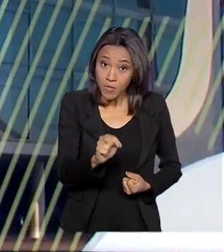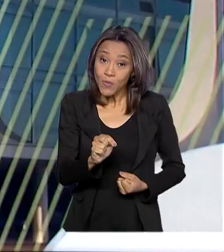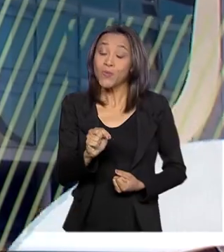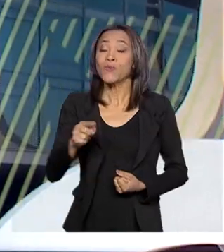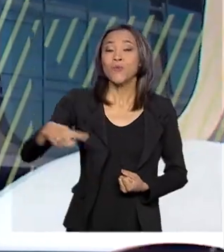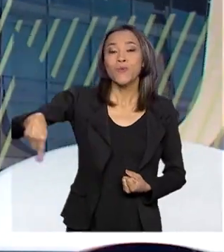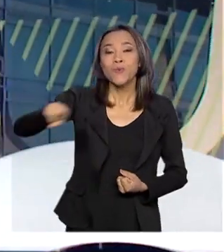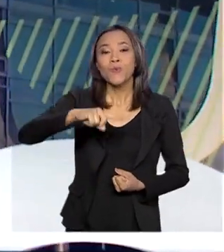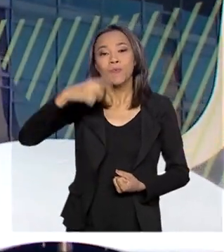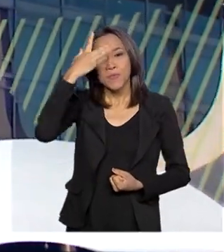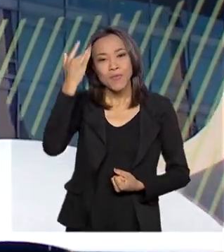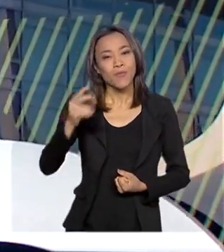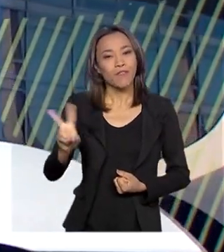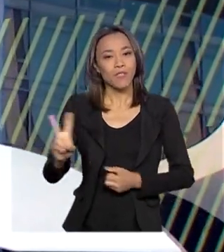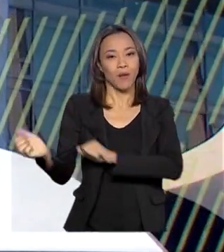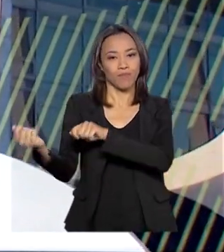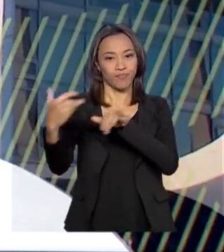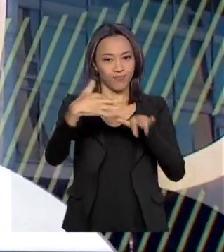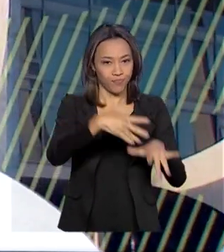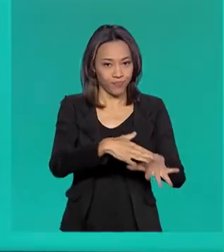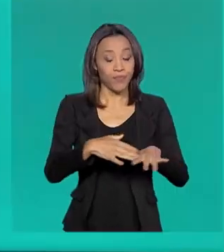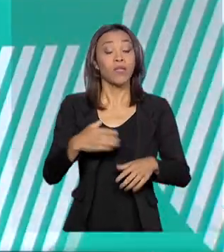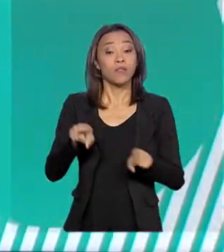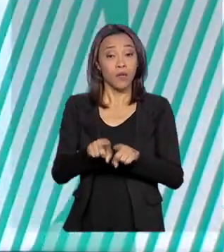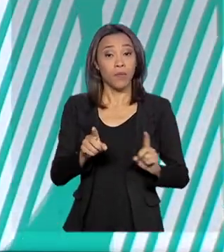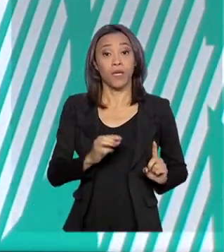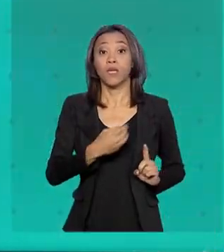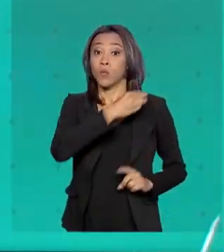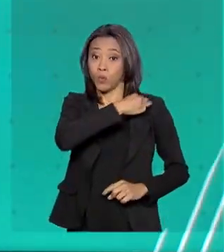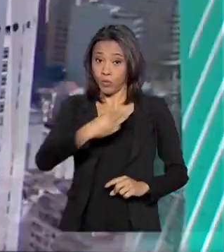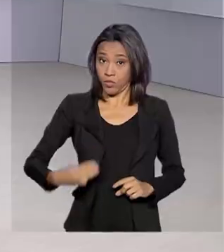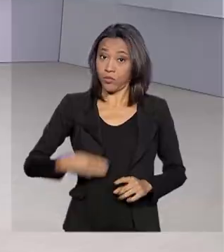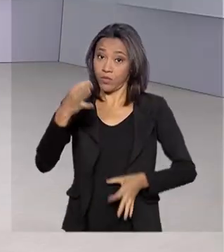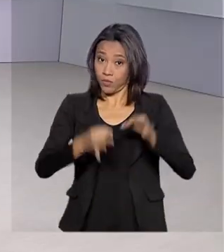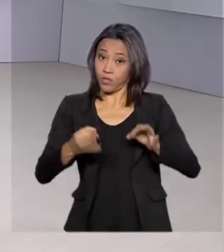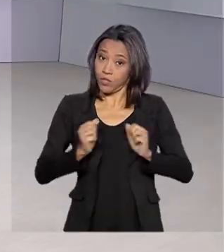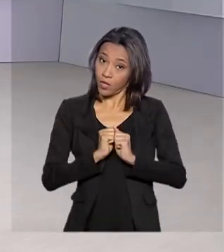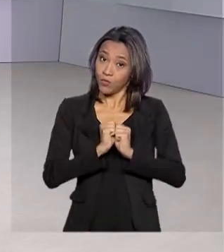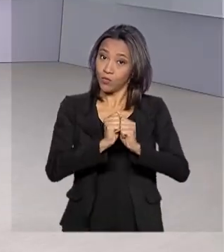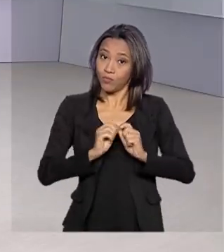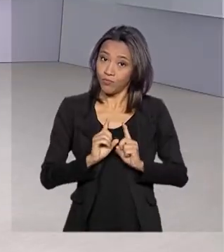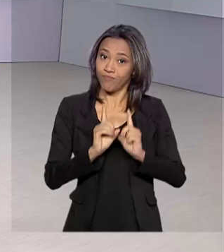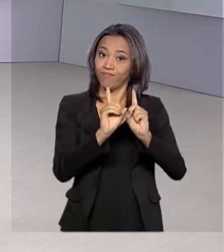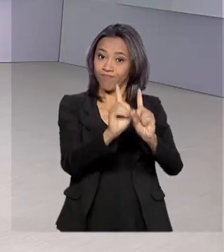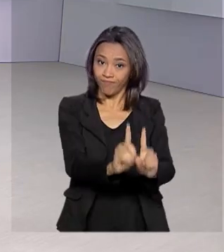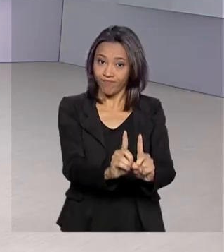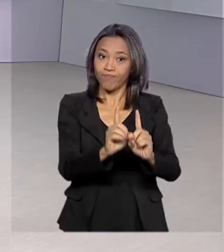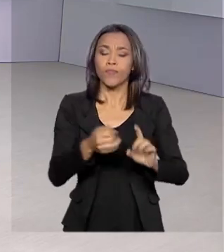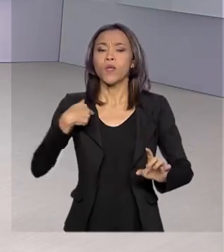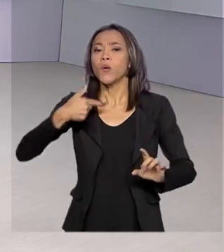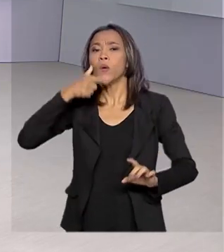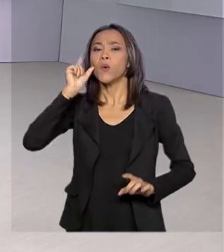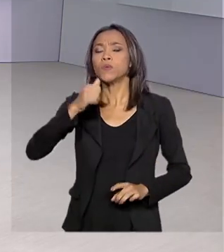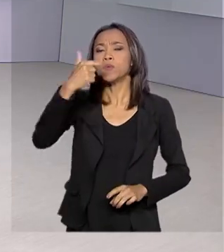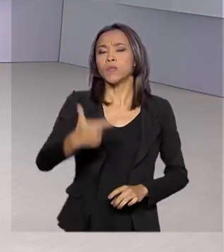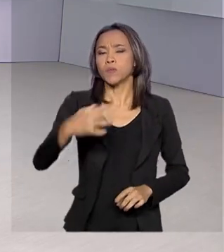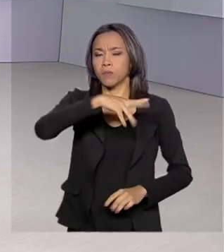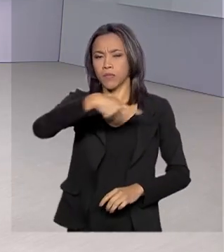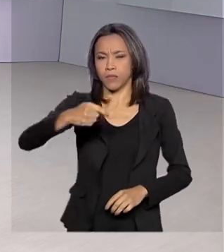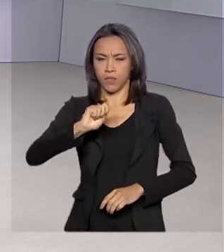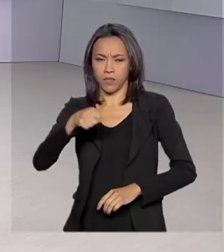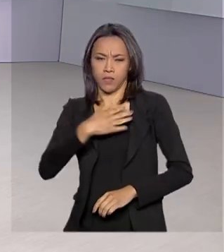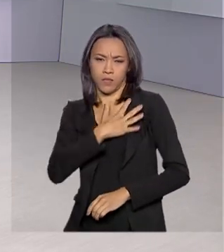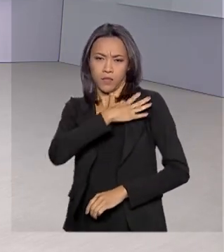O ministro da Justiça e Segurança Pública, Sérgio Moro, acompanha Mourão. Ontem, o vice-presidente acompanhou os trabalhos da